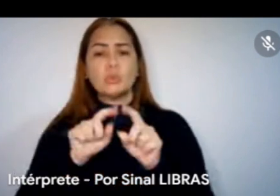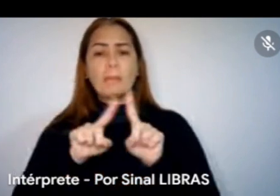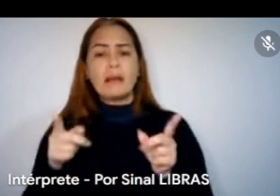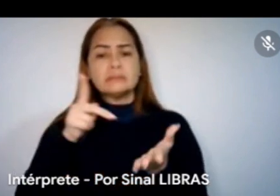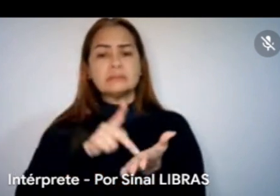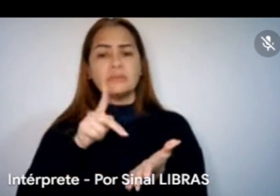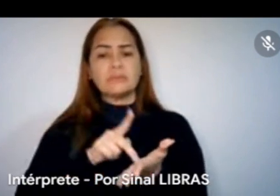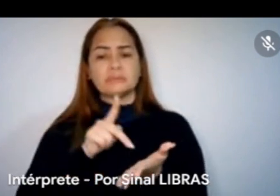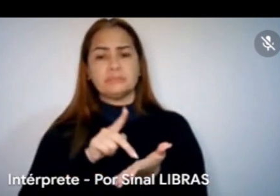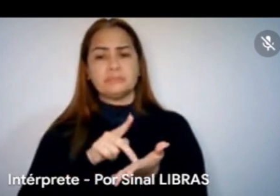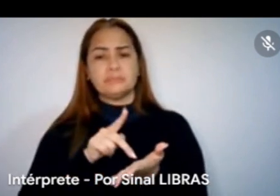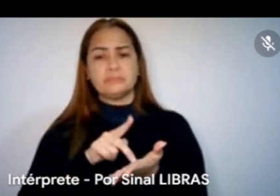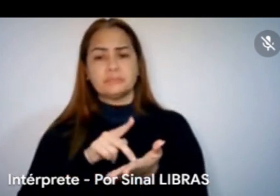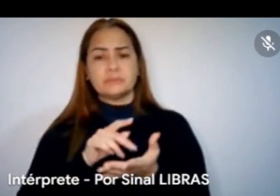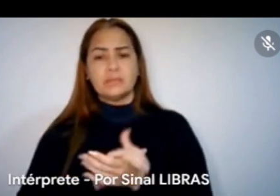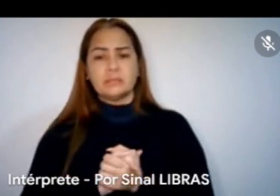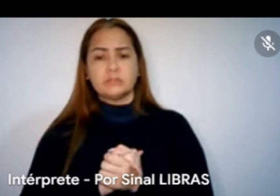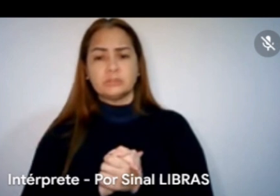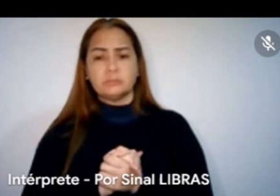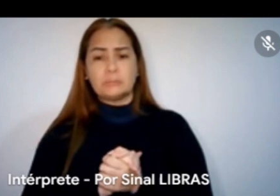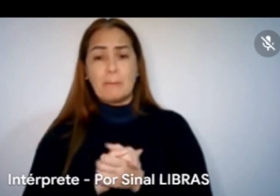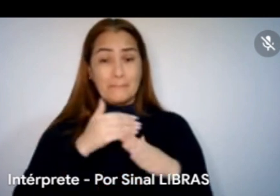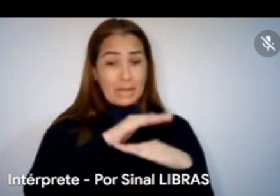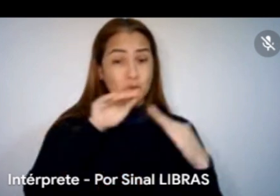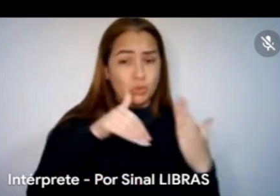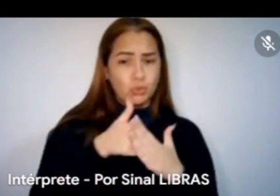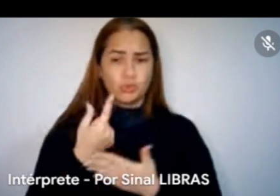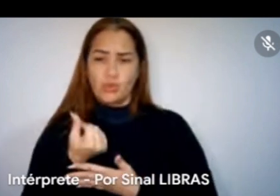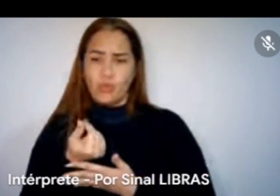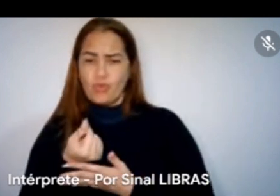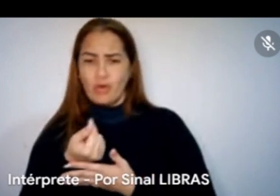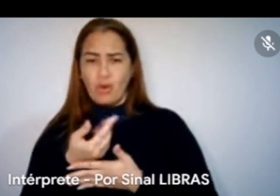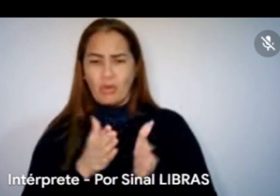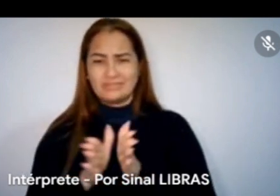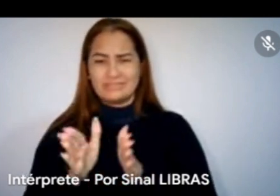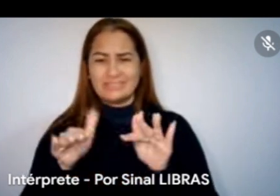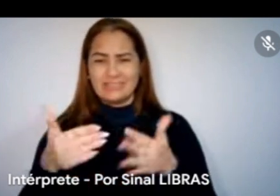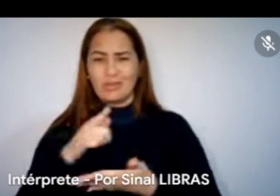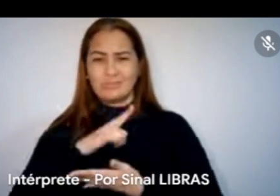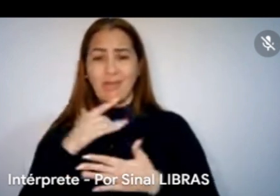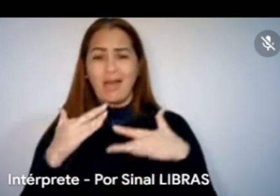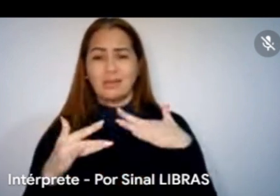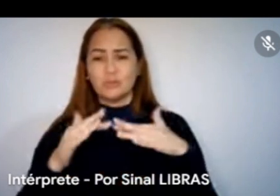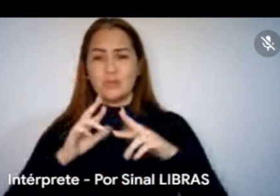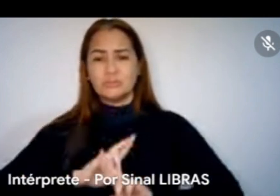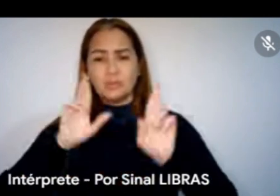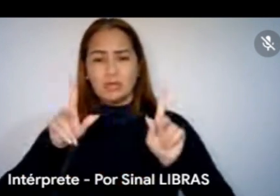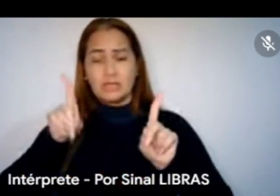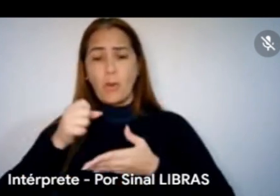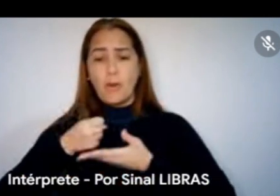para o que esse valor está destinado inclui três ações diferentes, que é o fomento cultural,